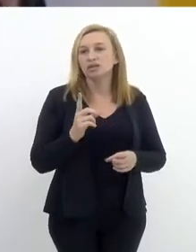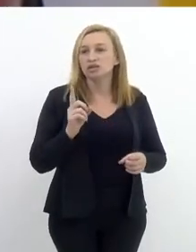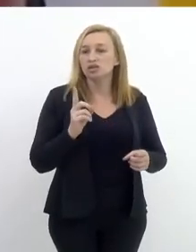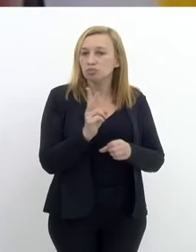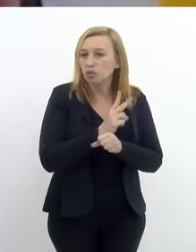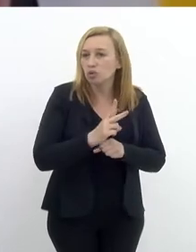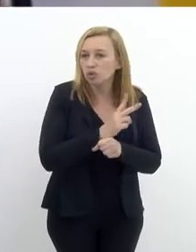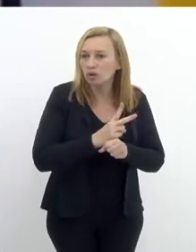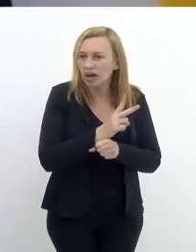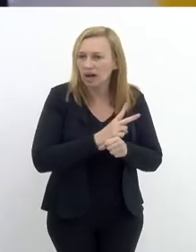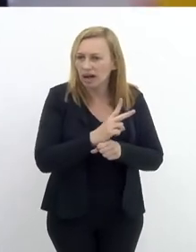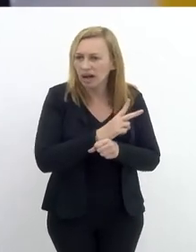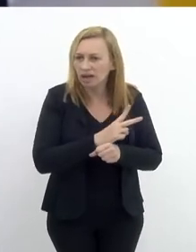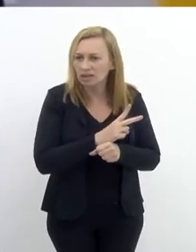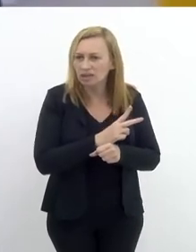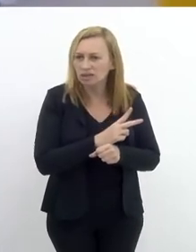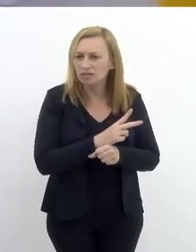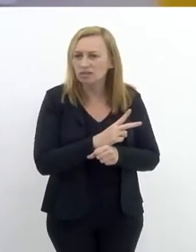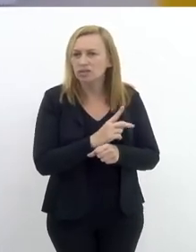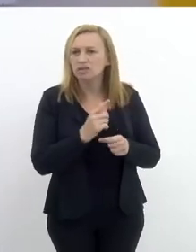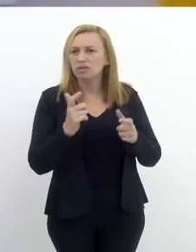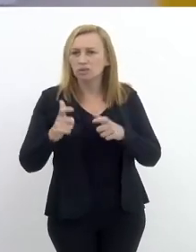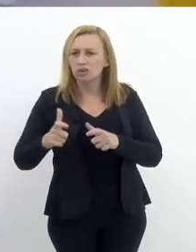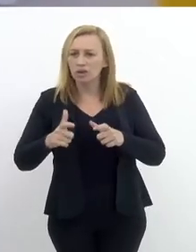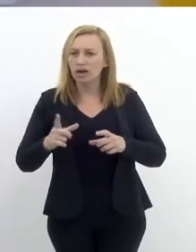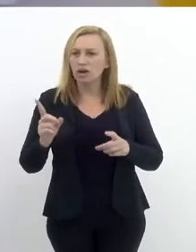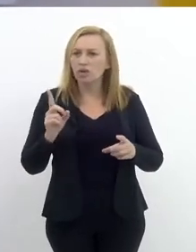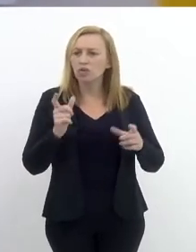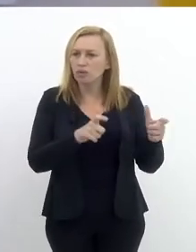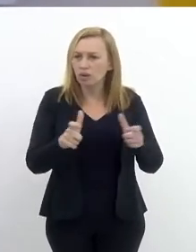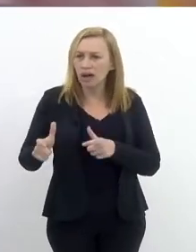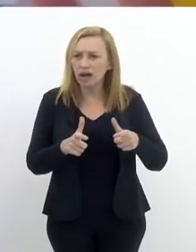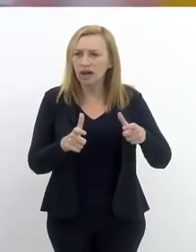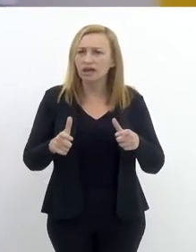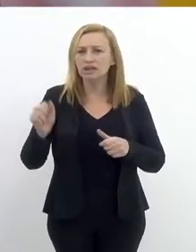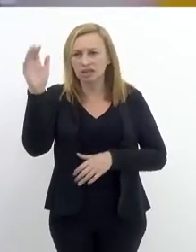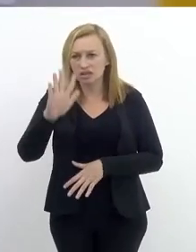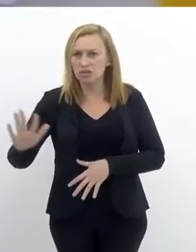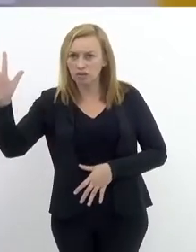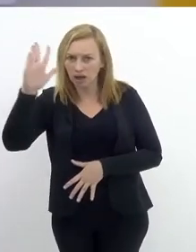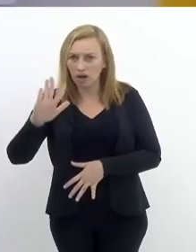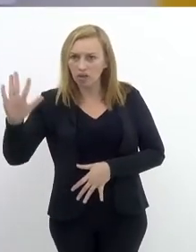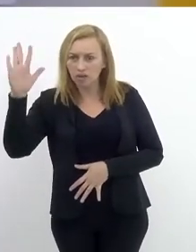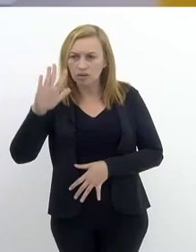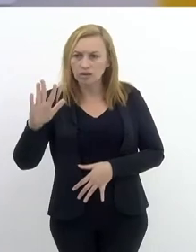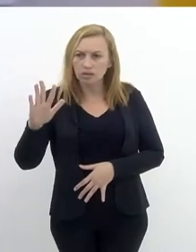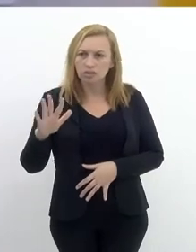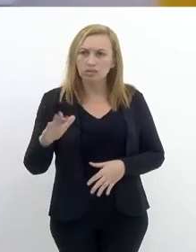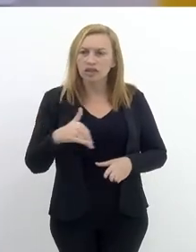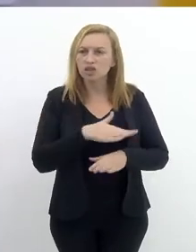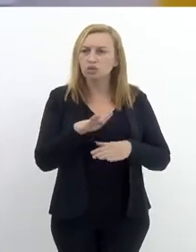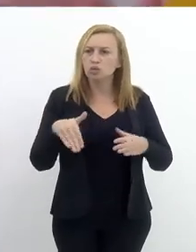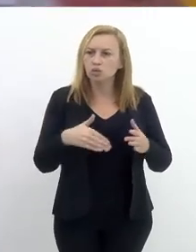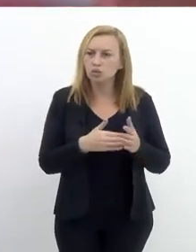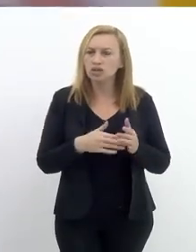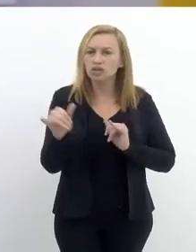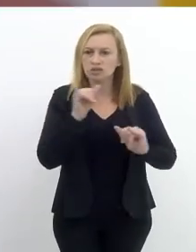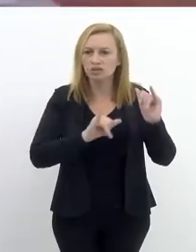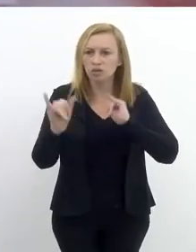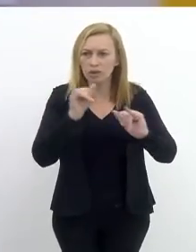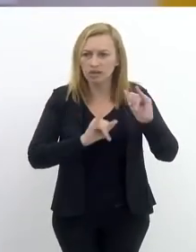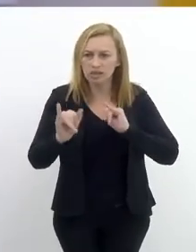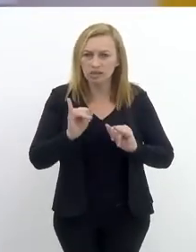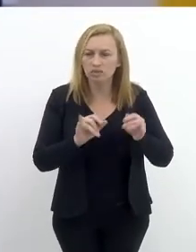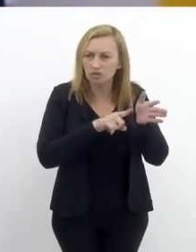no aspecto da busca, para a gente ter esse mecanismo ao nível local e ao nível nacional, para que essas engrenagens